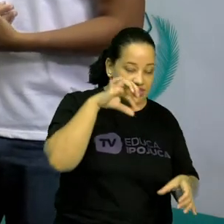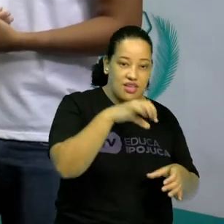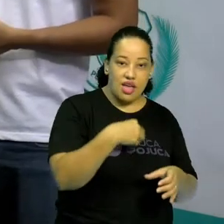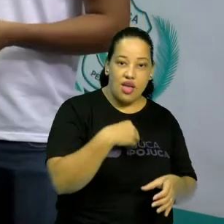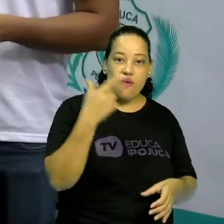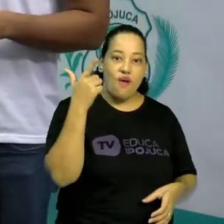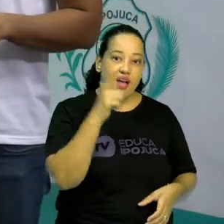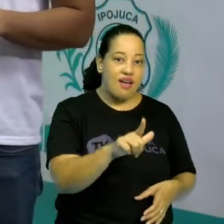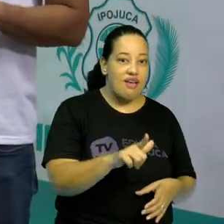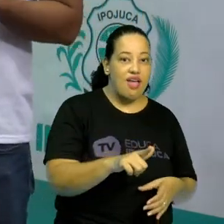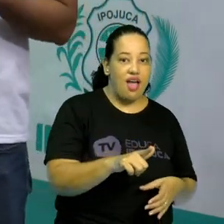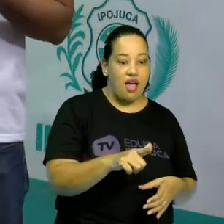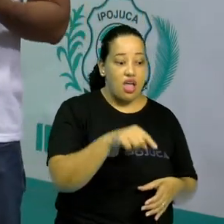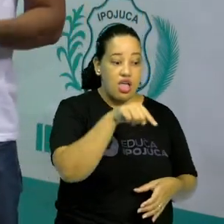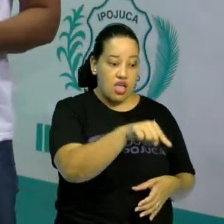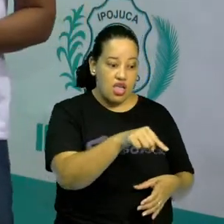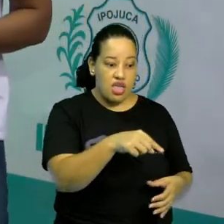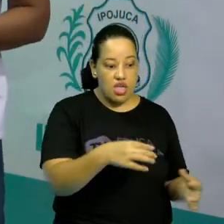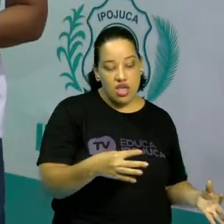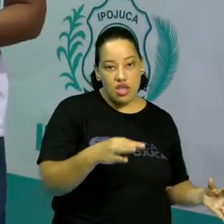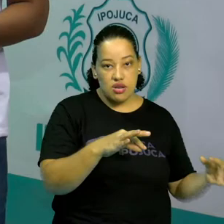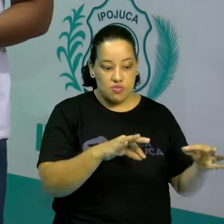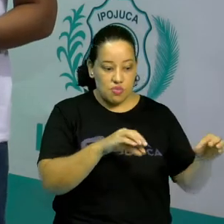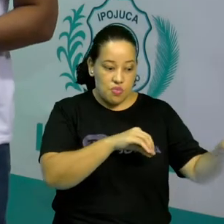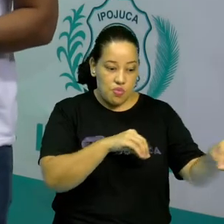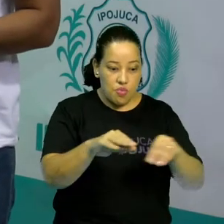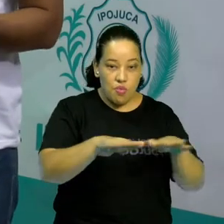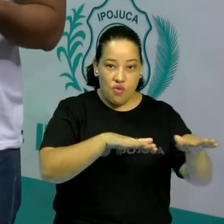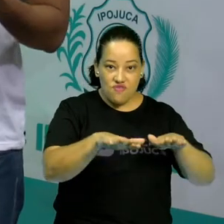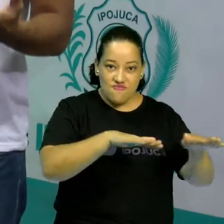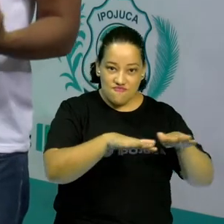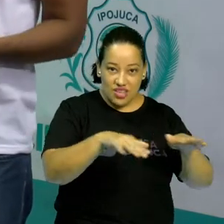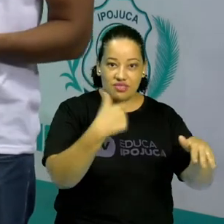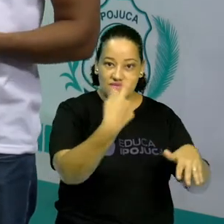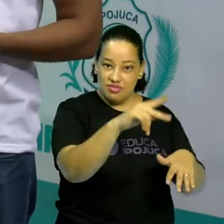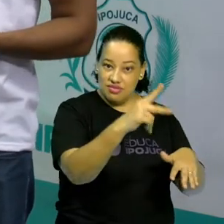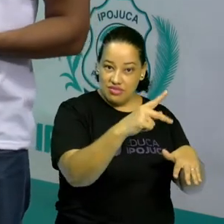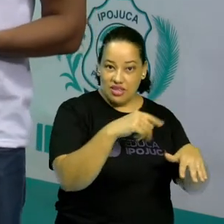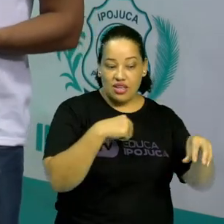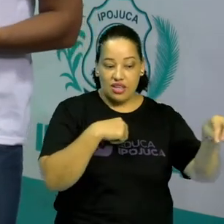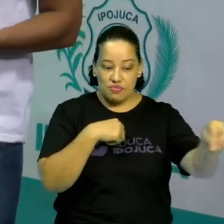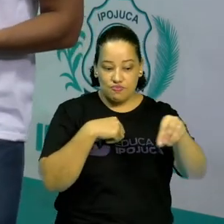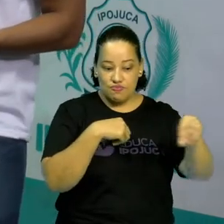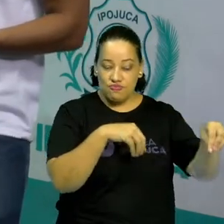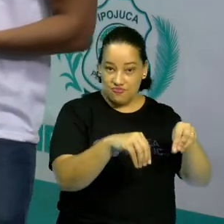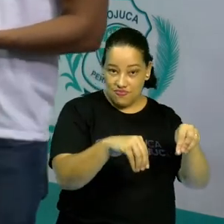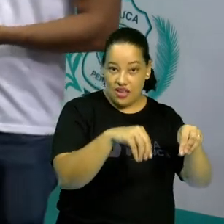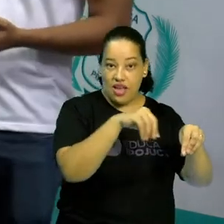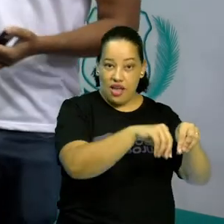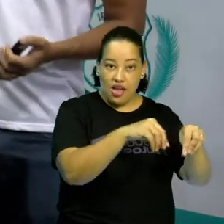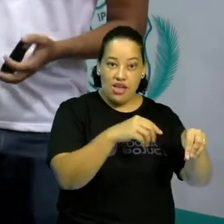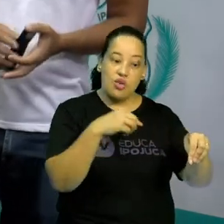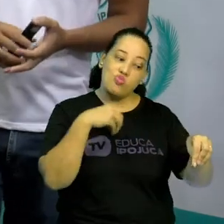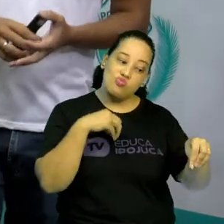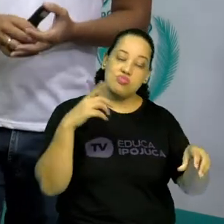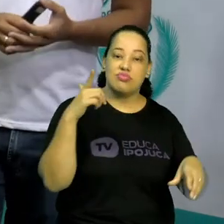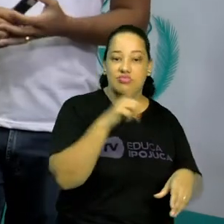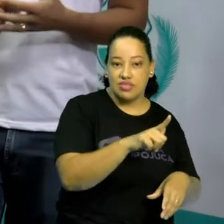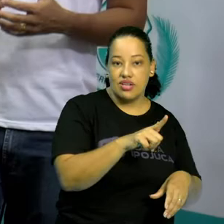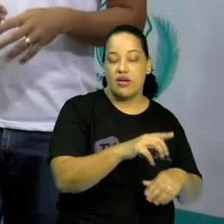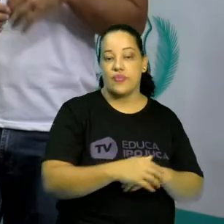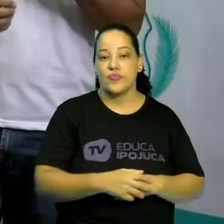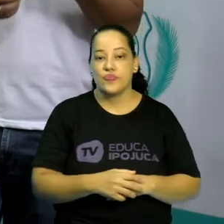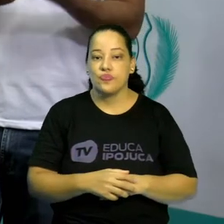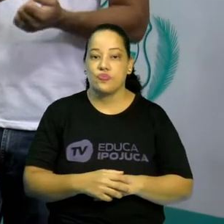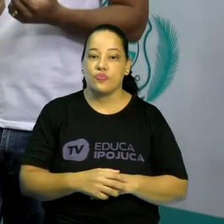meio do bloqueio de todos os movimentos do oponente. Esse jogo, como vocês podem observar, as peças,